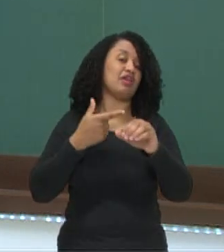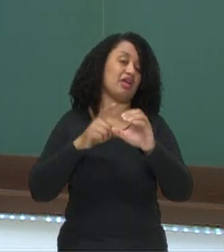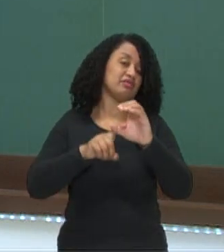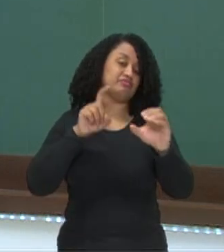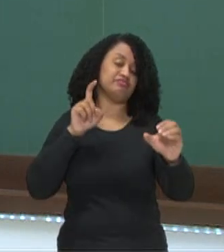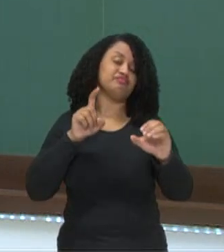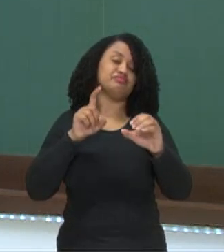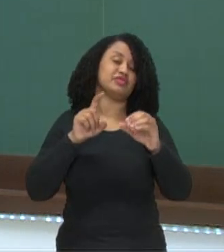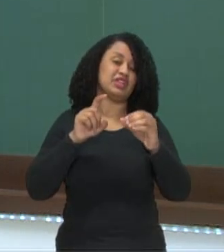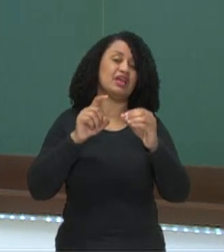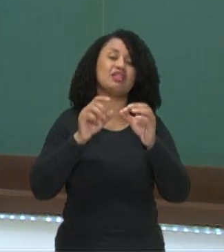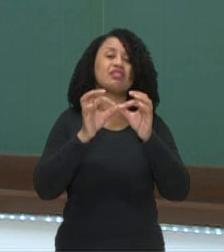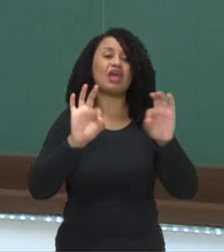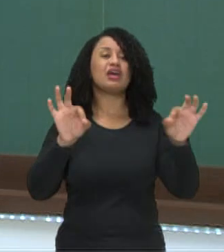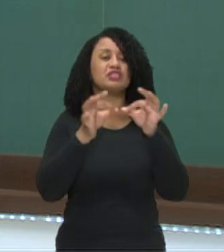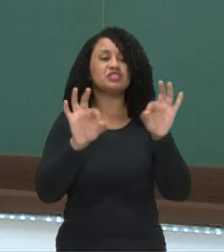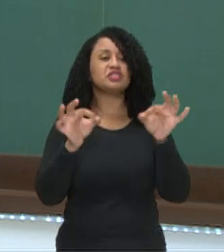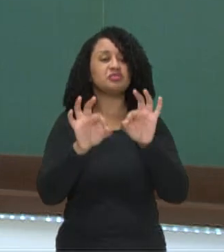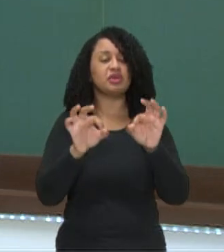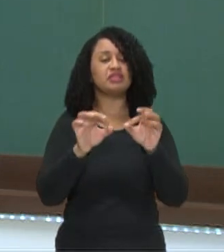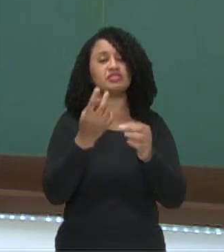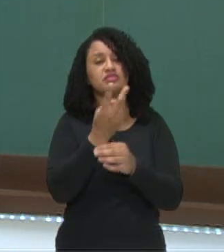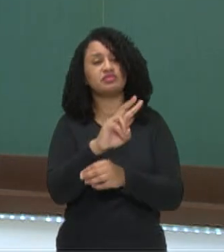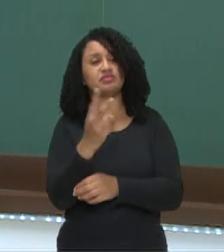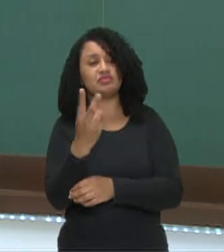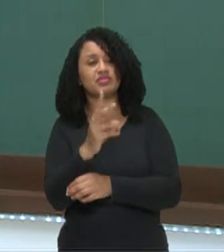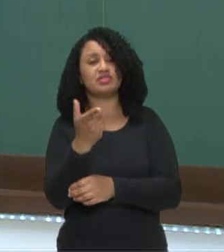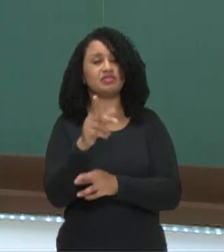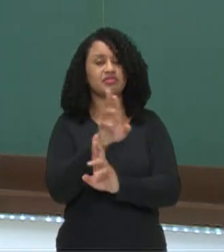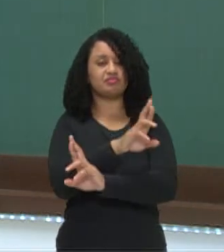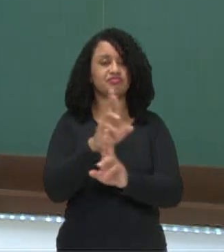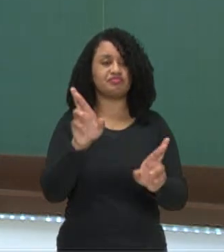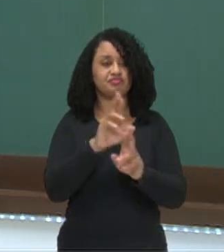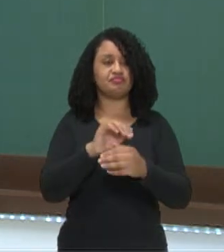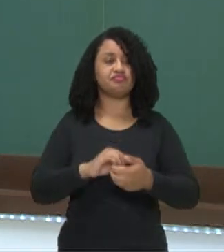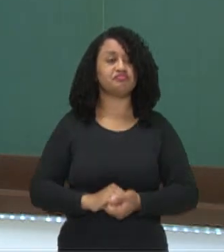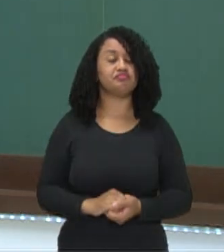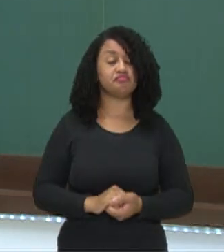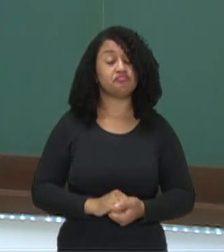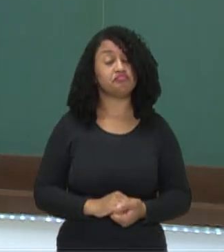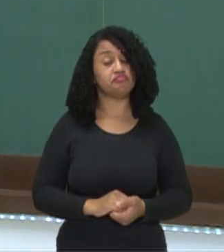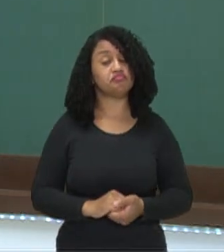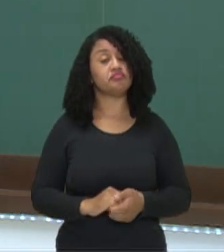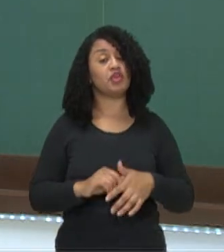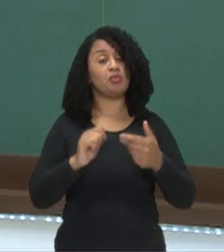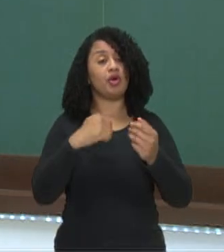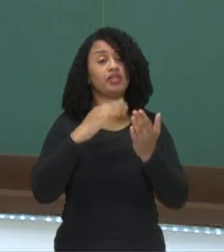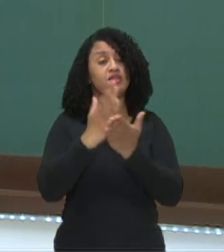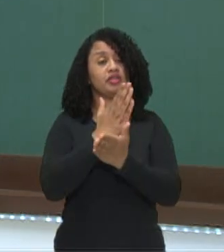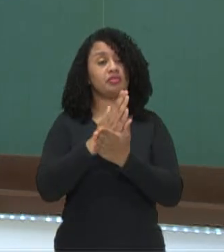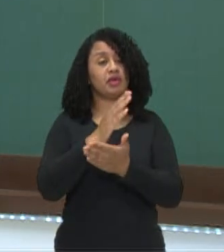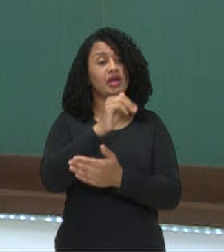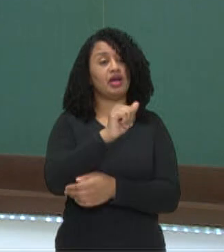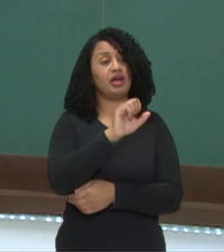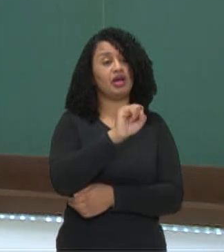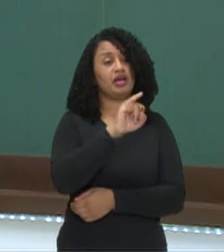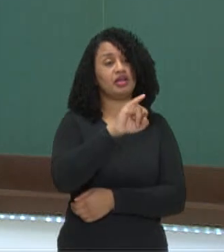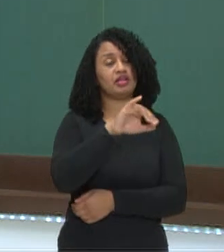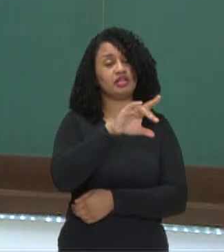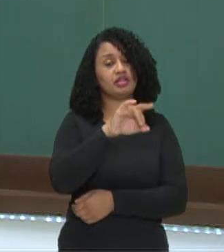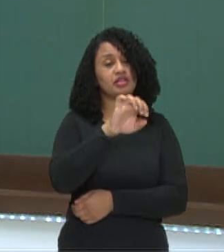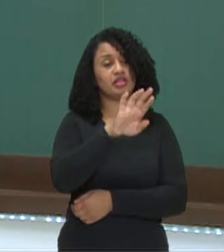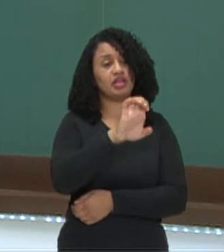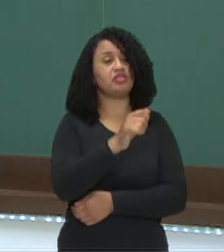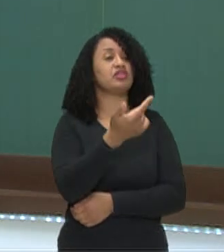sintaticamente, uma da outra. As coordenadas, elas podem ser divididas em assindéticas quando elas não